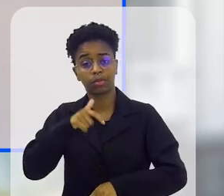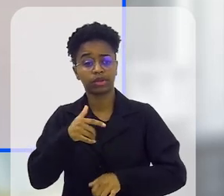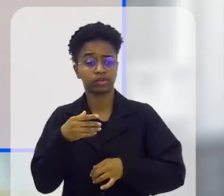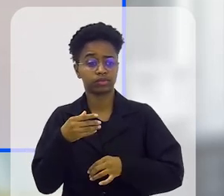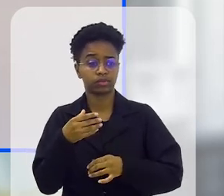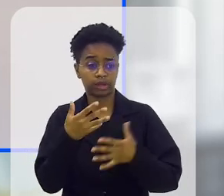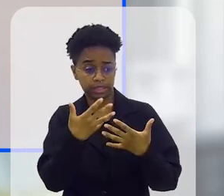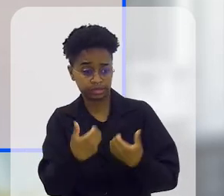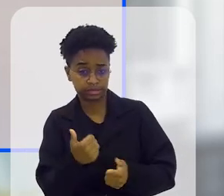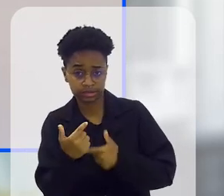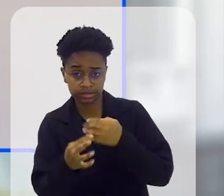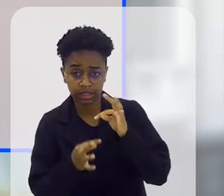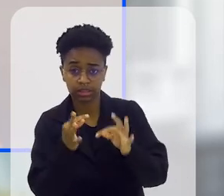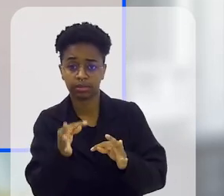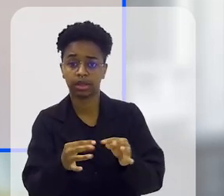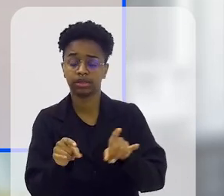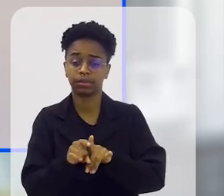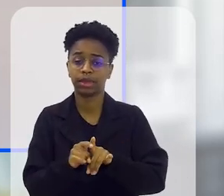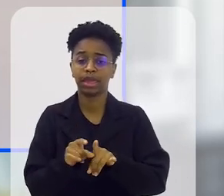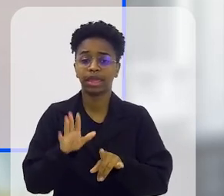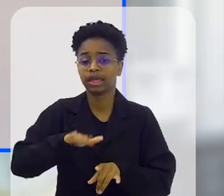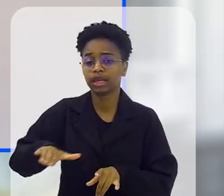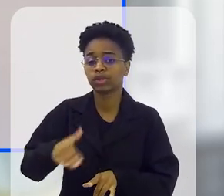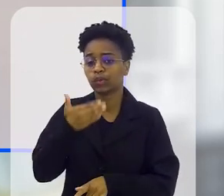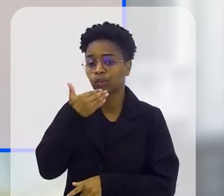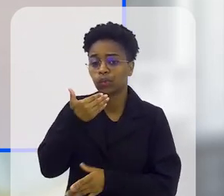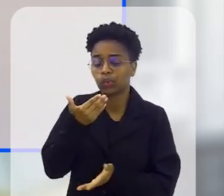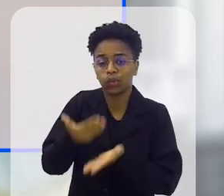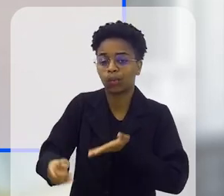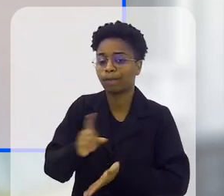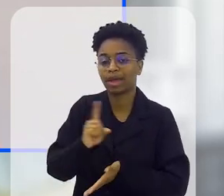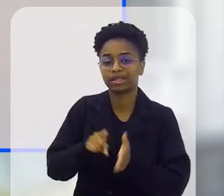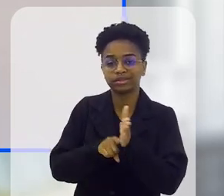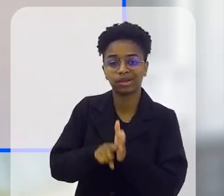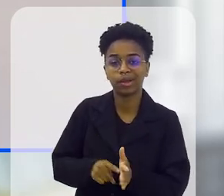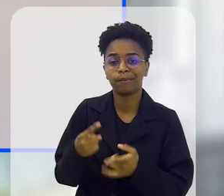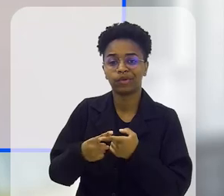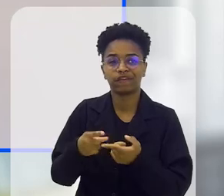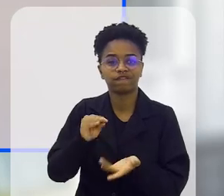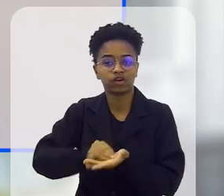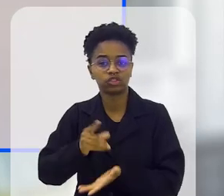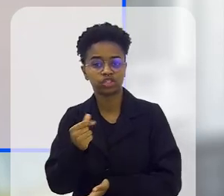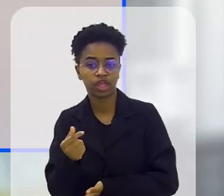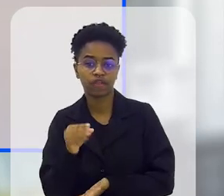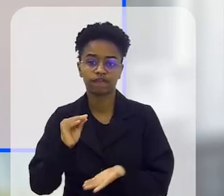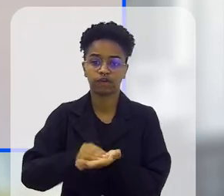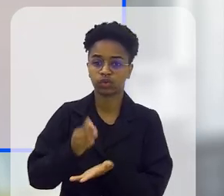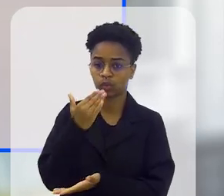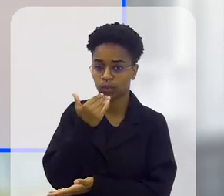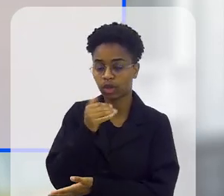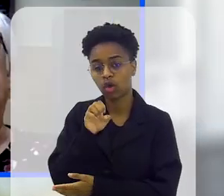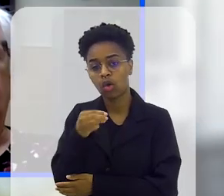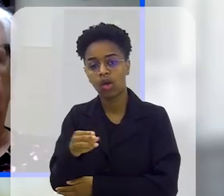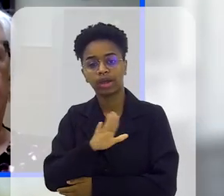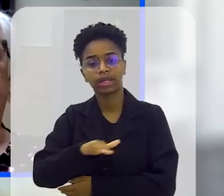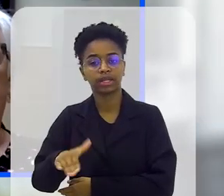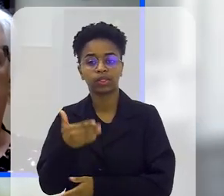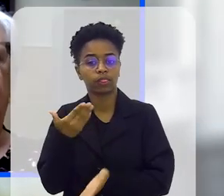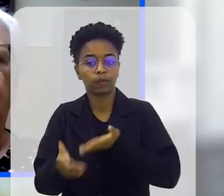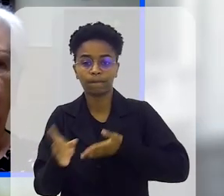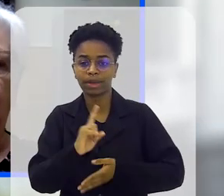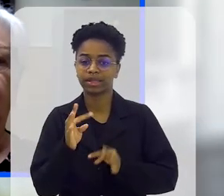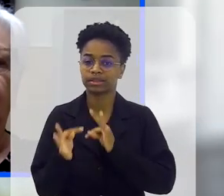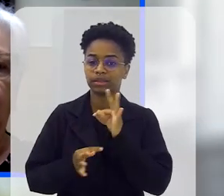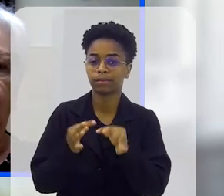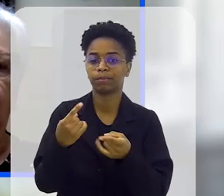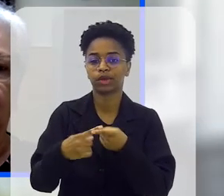do tratamento, da criança não perder um exame porque não tinha dinheiro, porque não tinha comida, da criança não perder